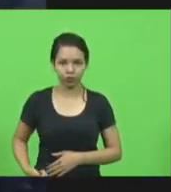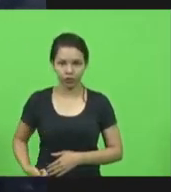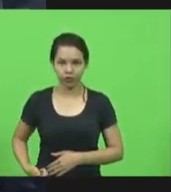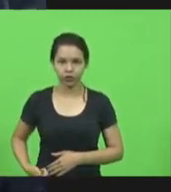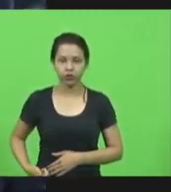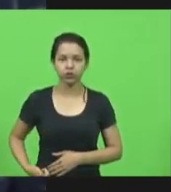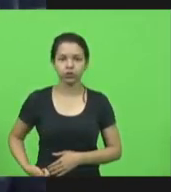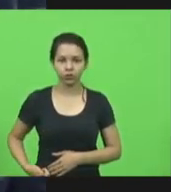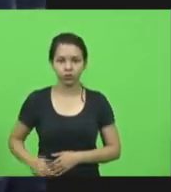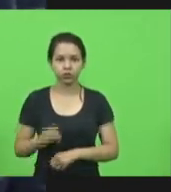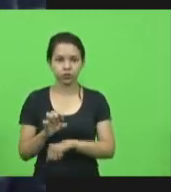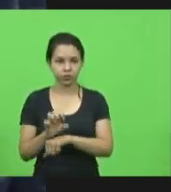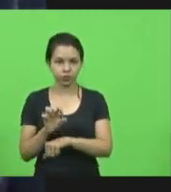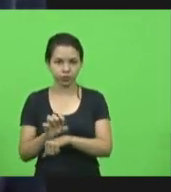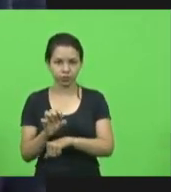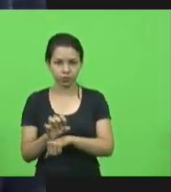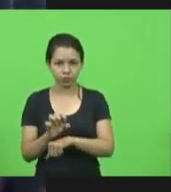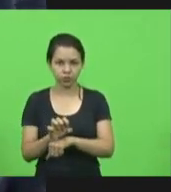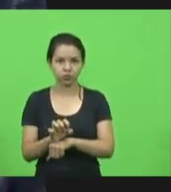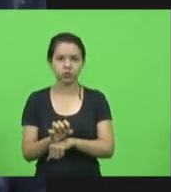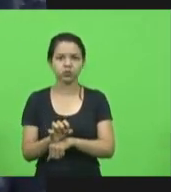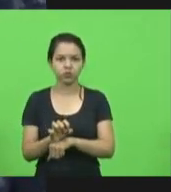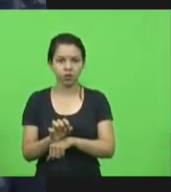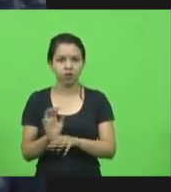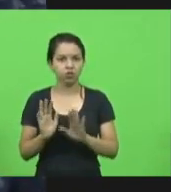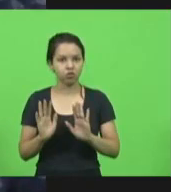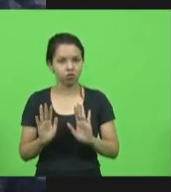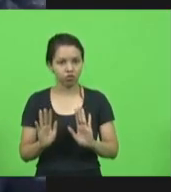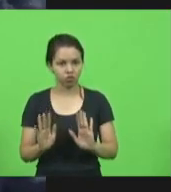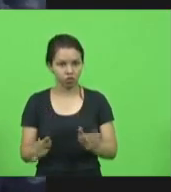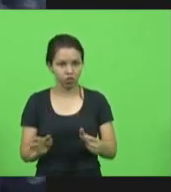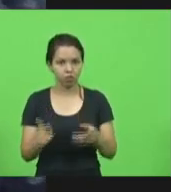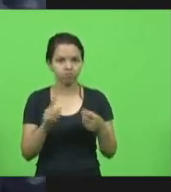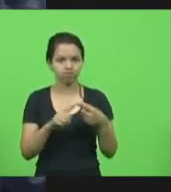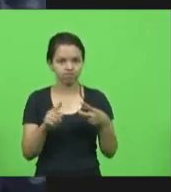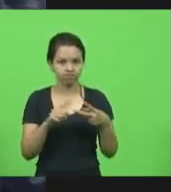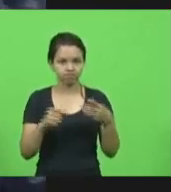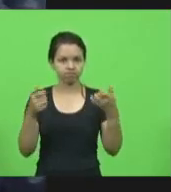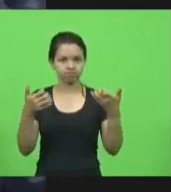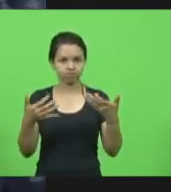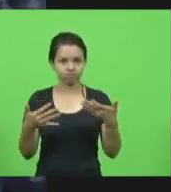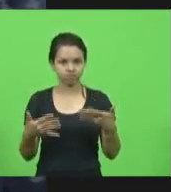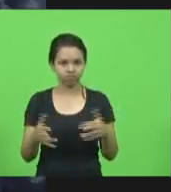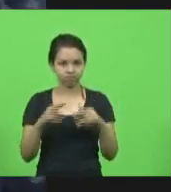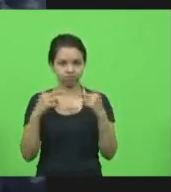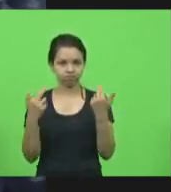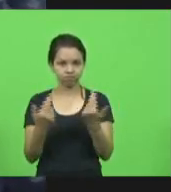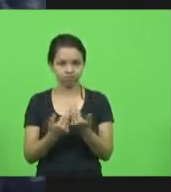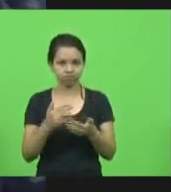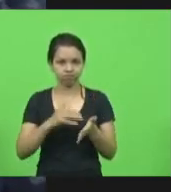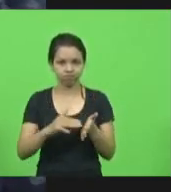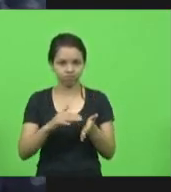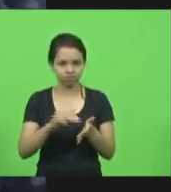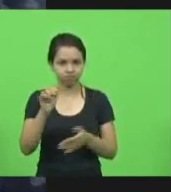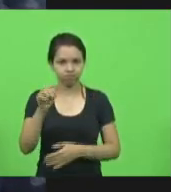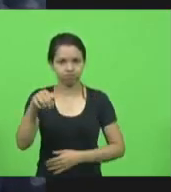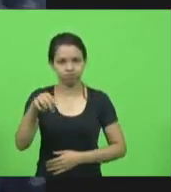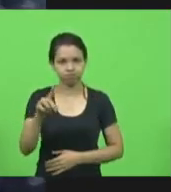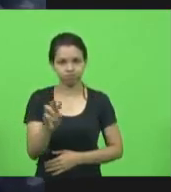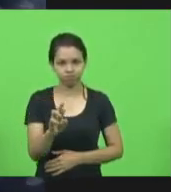colocado de forma muito pontual na audiência com o secretário André Mota, da Saúde,